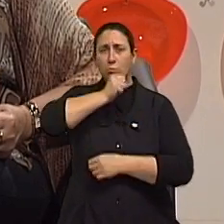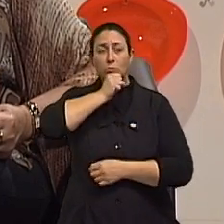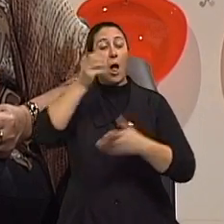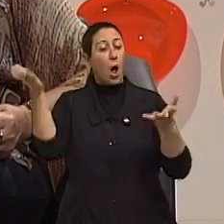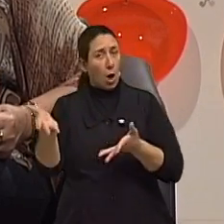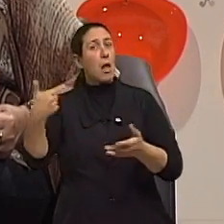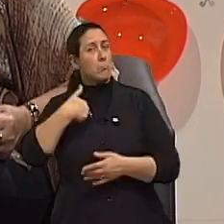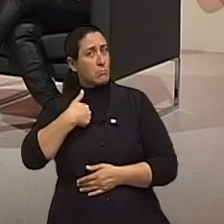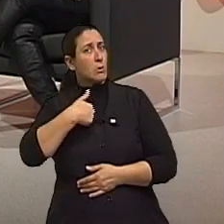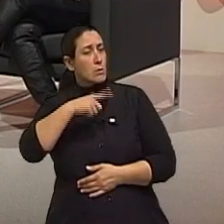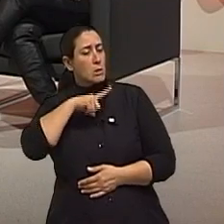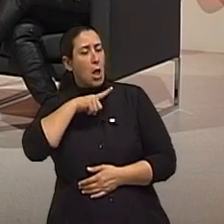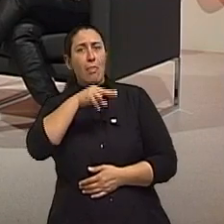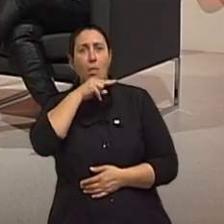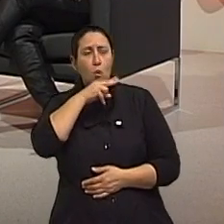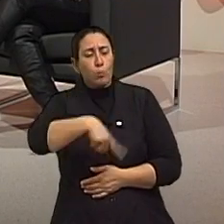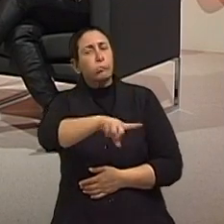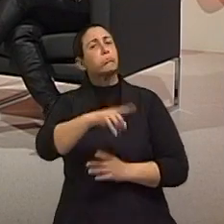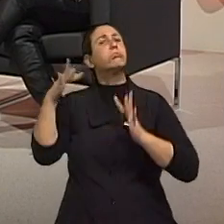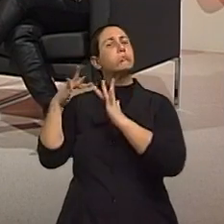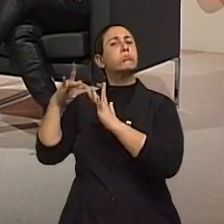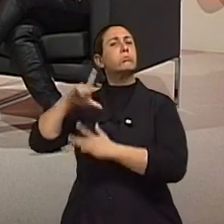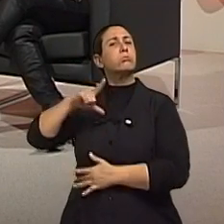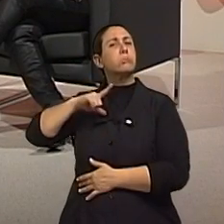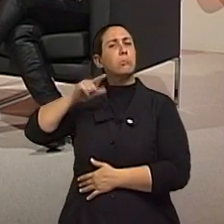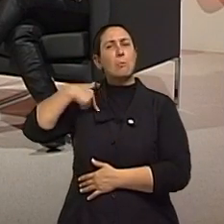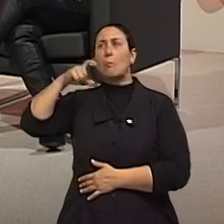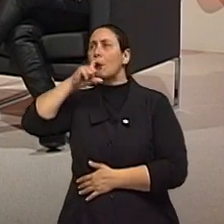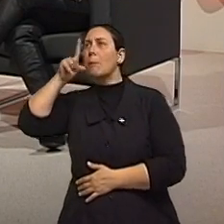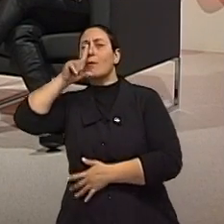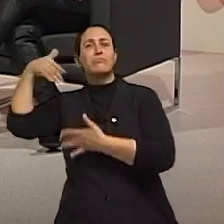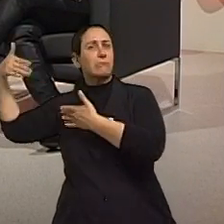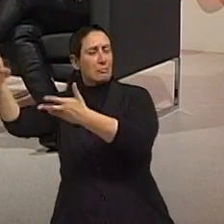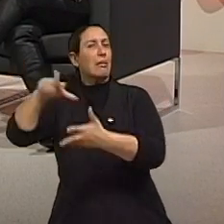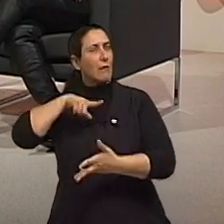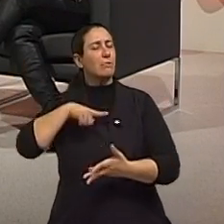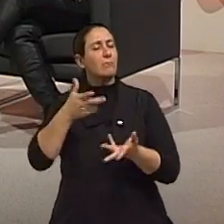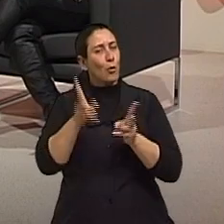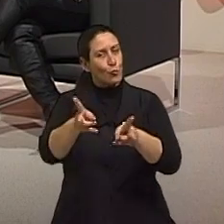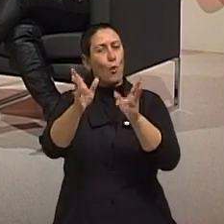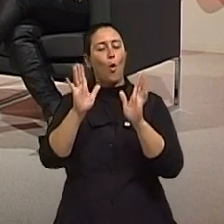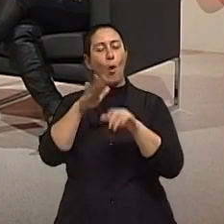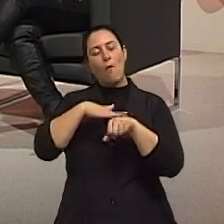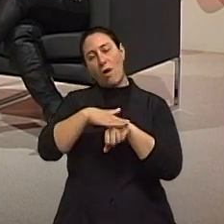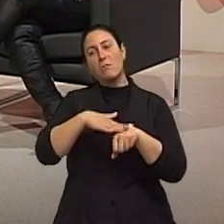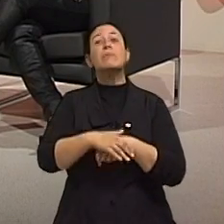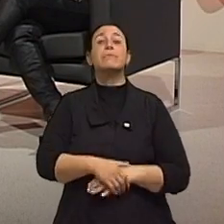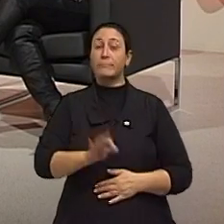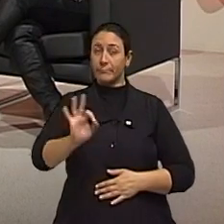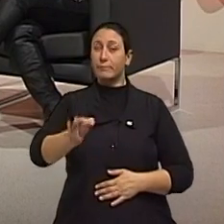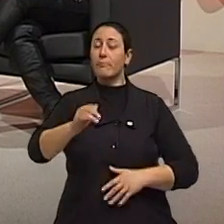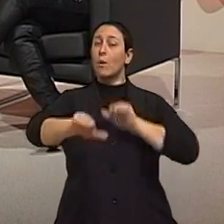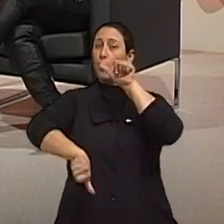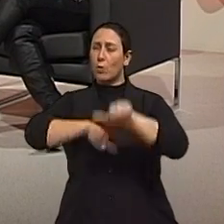com bisavós. Quer dizer, tem toda uma questão e esses papéis também estão mudando. Vamos continuar a nossa conversa então? Com certeza, eles estão mudando